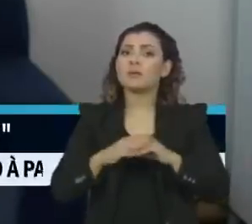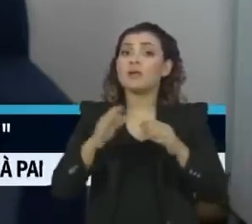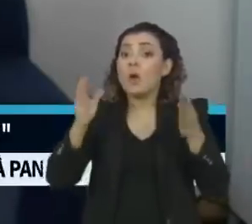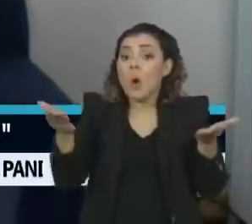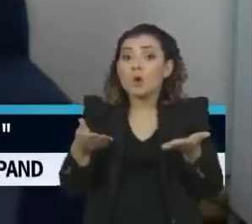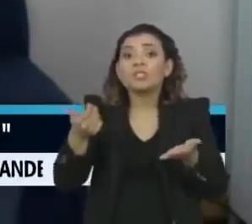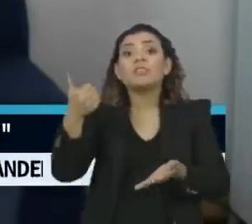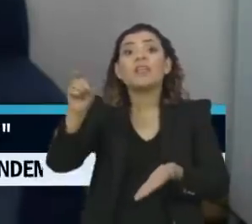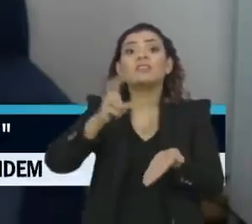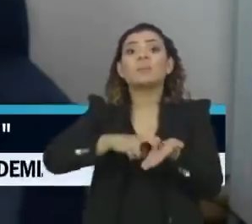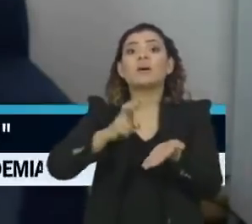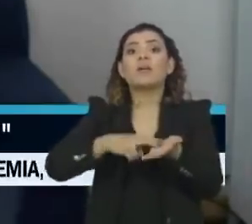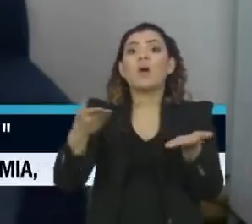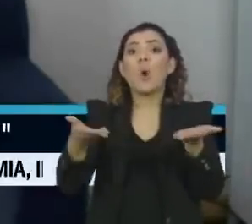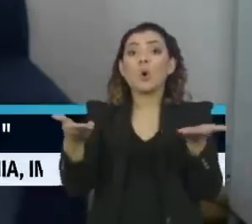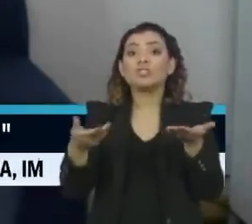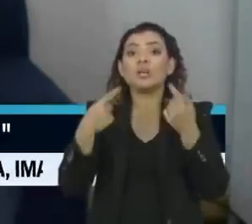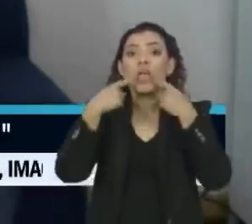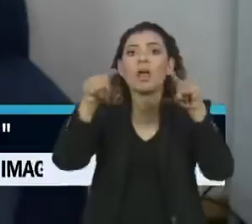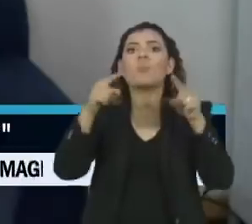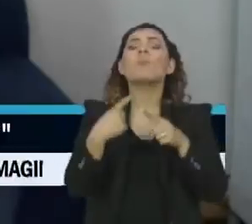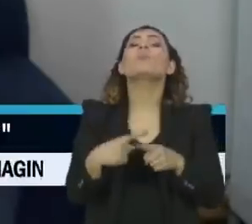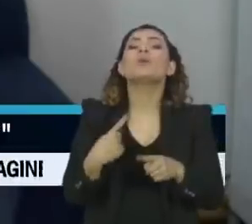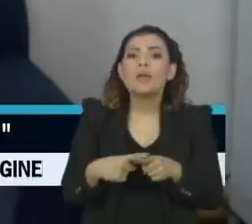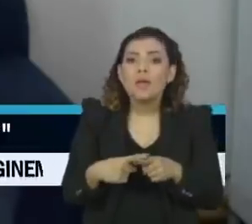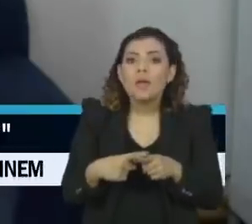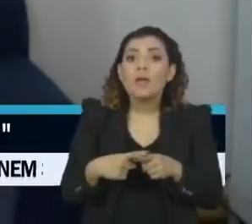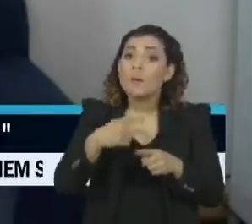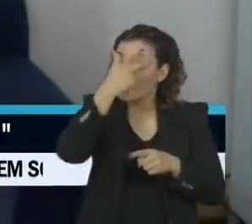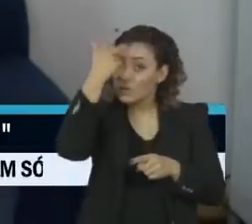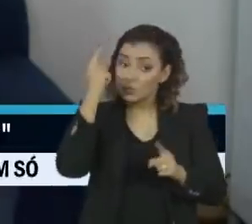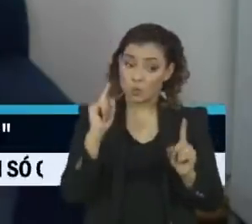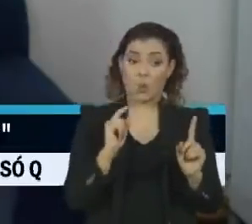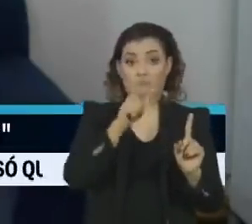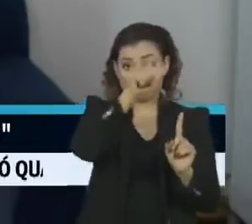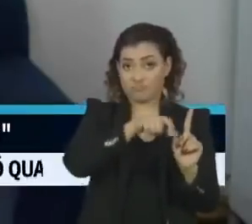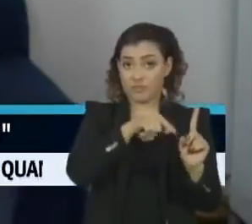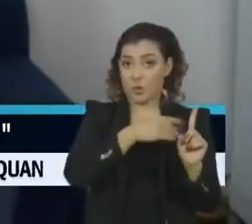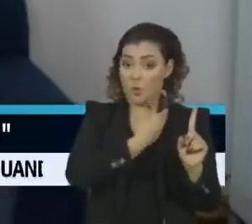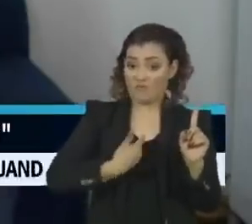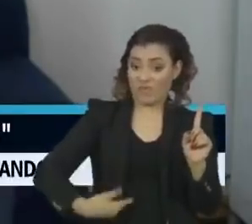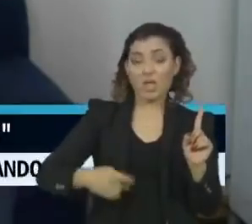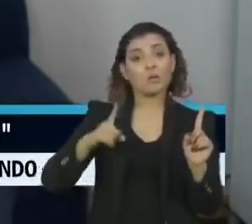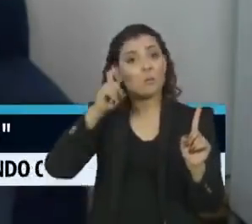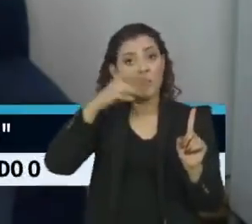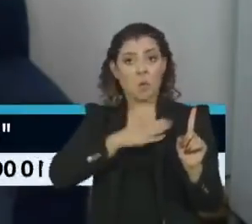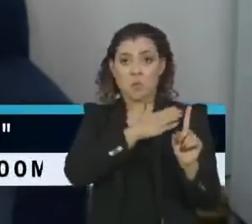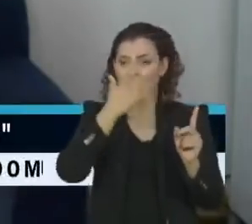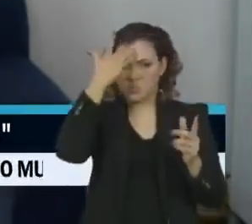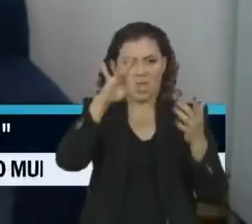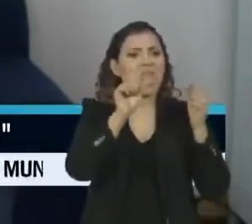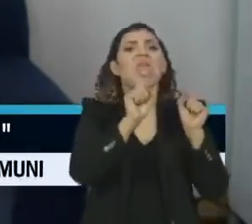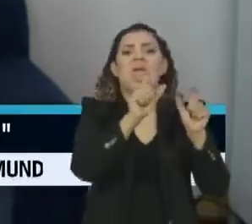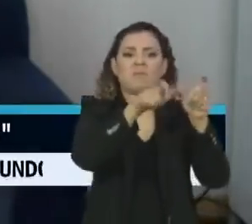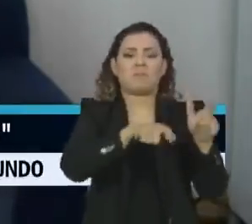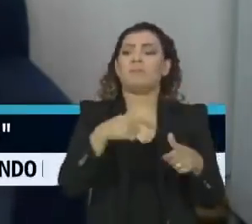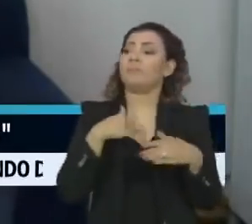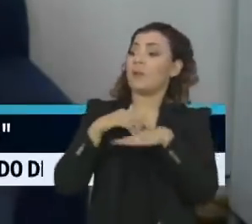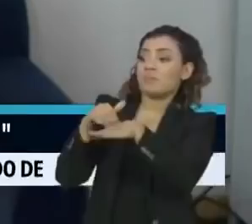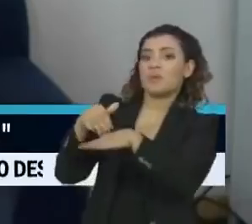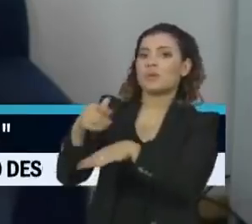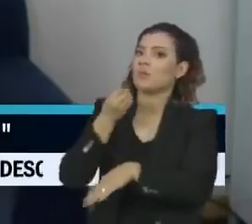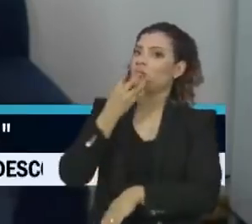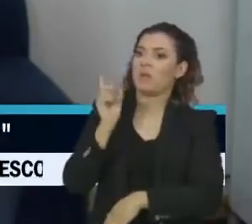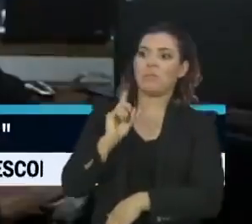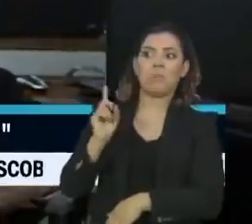só hoje, às 10 horas da manhã, porque alguém do governo dele, ou o Mourão, alguém chegou nele e falou, olha, não pegou bem isso